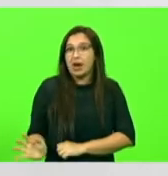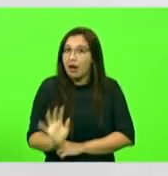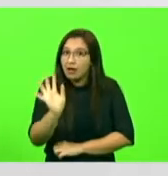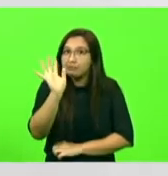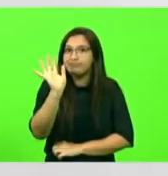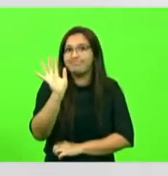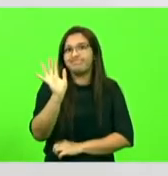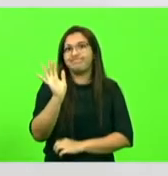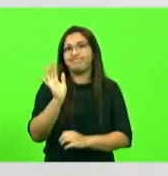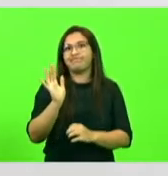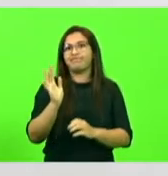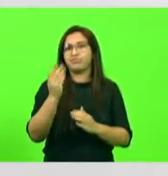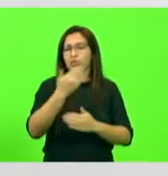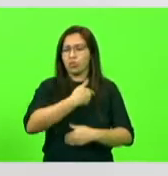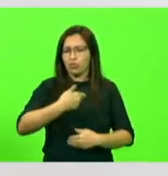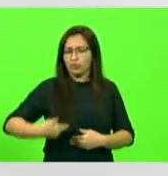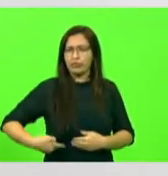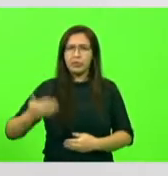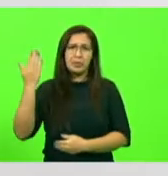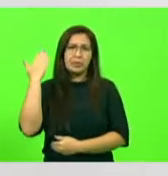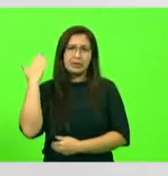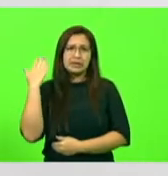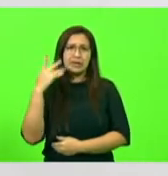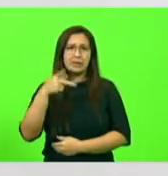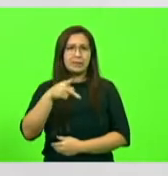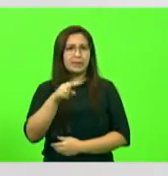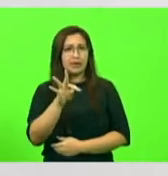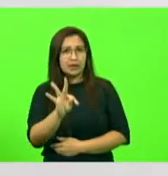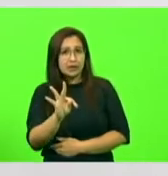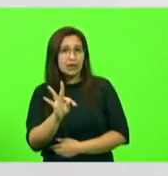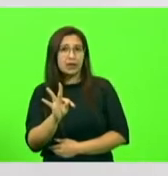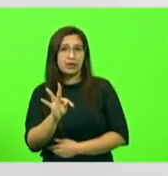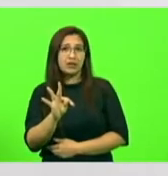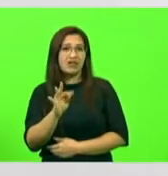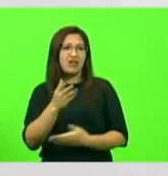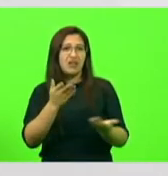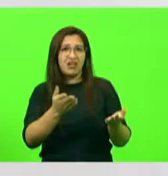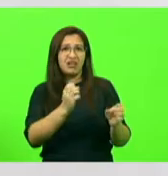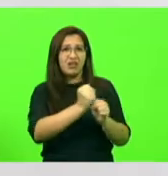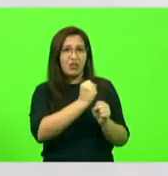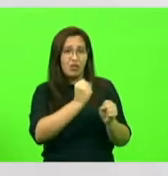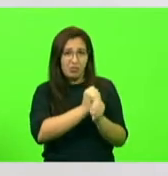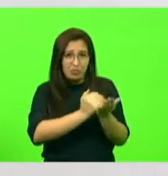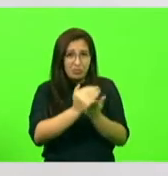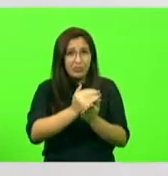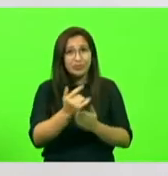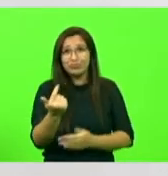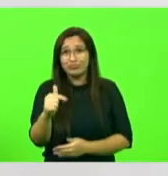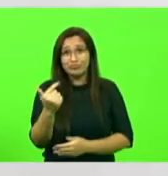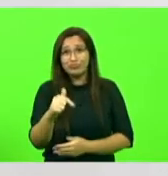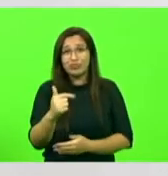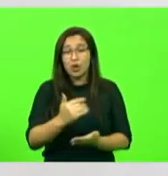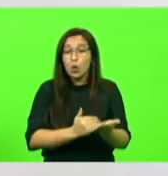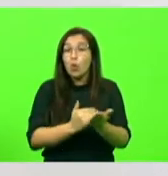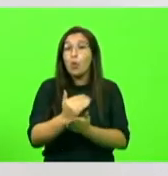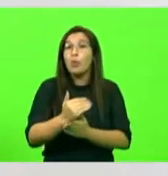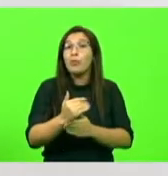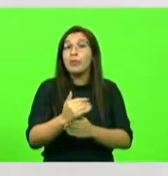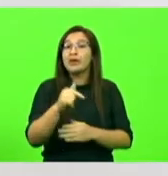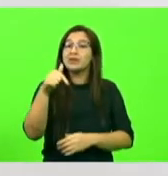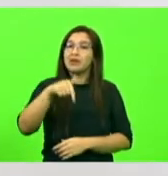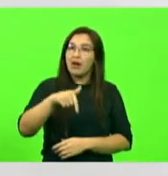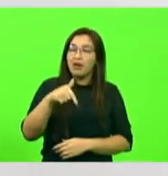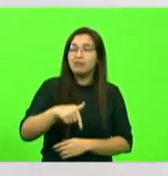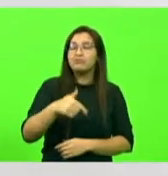que não andou no governo passado e que anda agora no governo do presidente Bolsonaro. E nós temos que olhar para a obra e ver